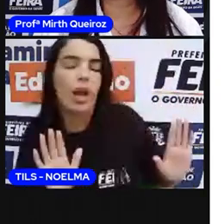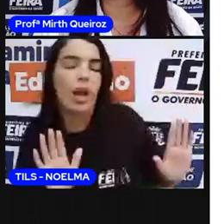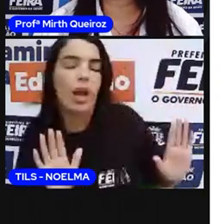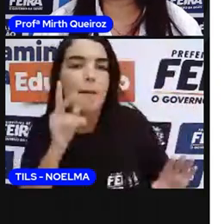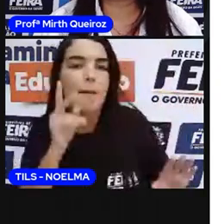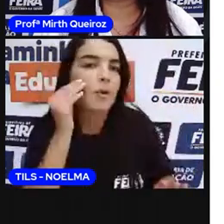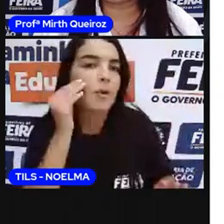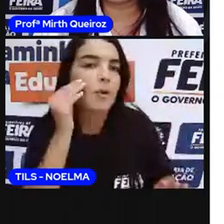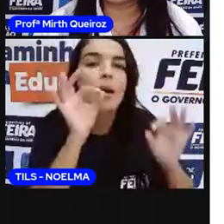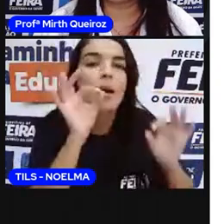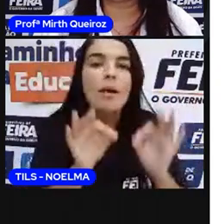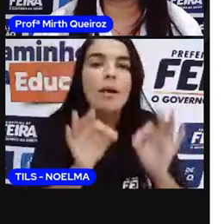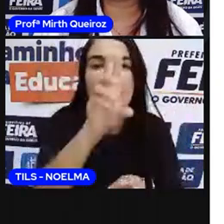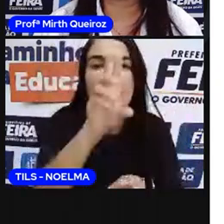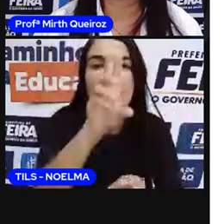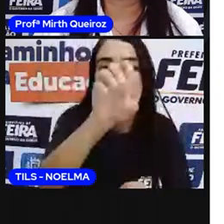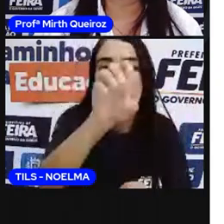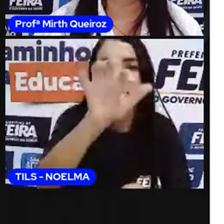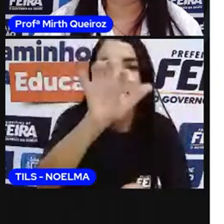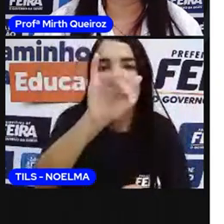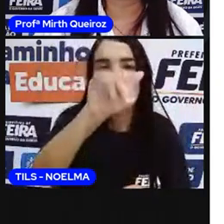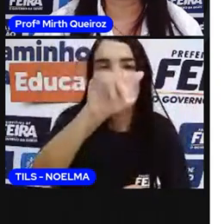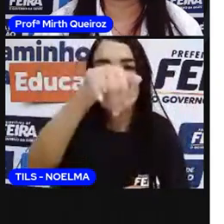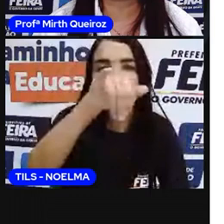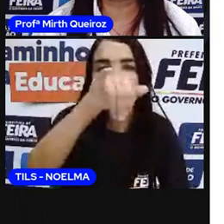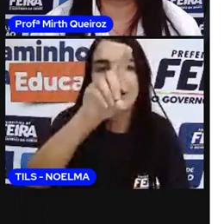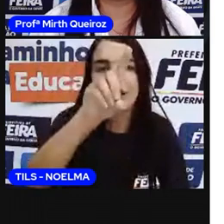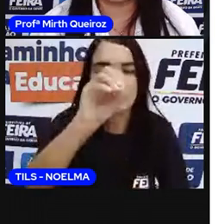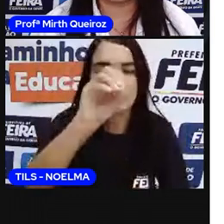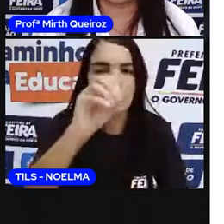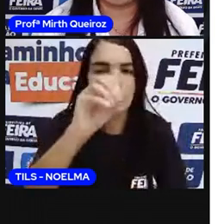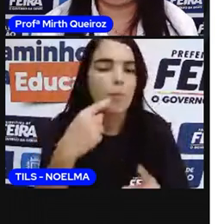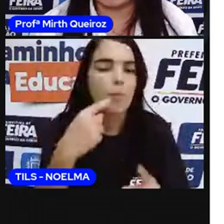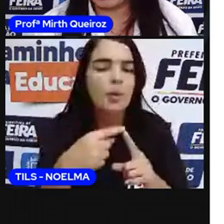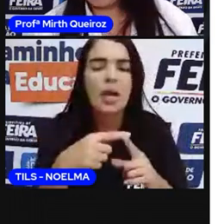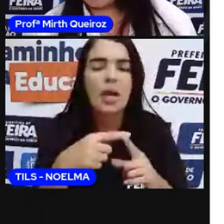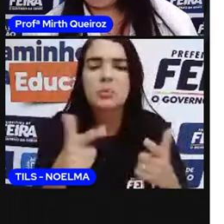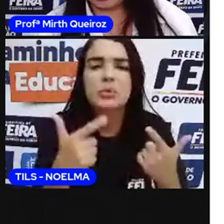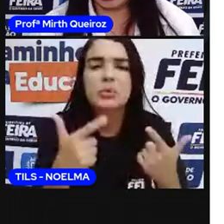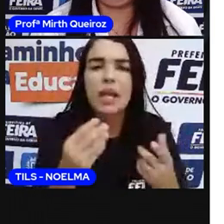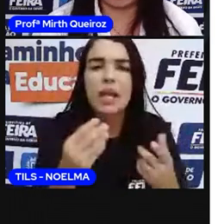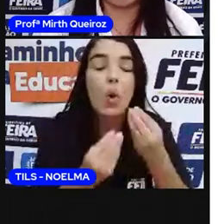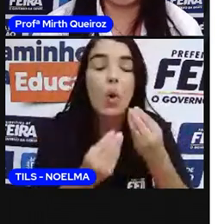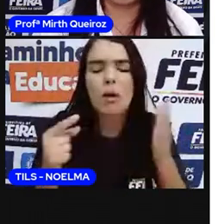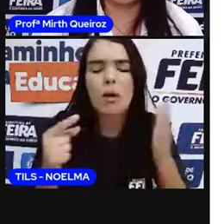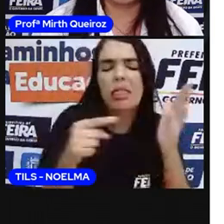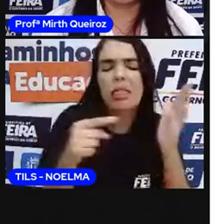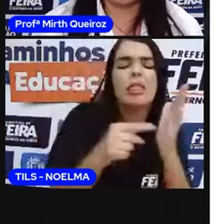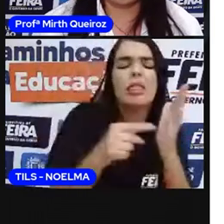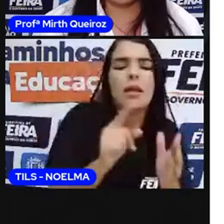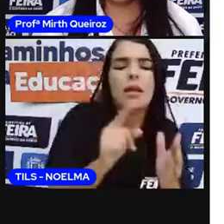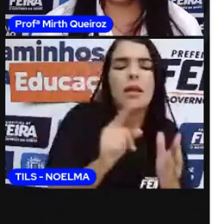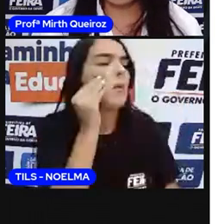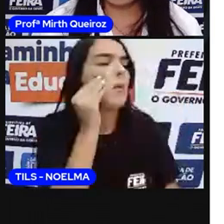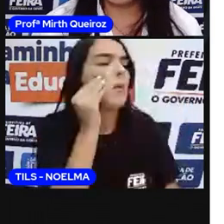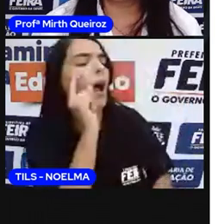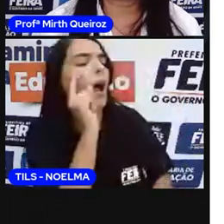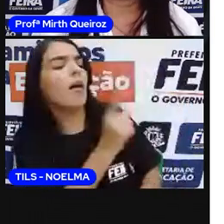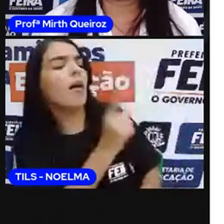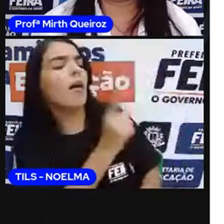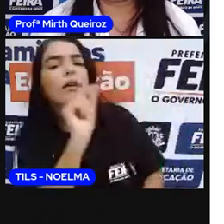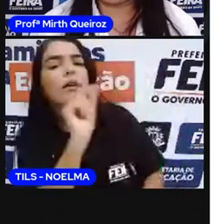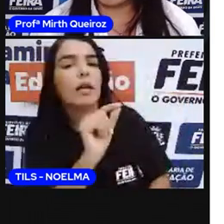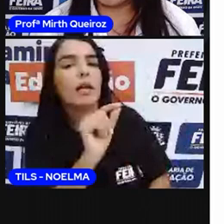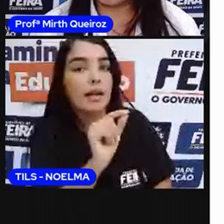Quando os uns determinam, são chamados de indefinidos. Como assim, pró? Definidos, indefinidos? O ó